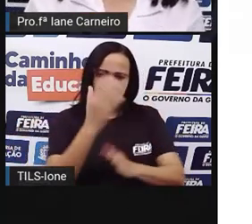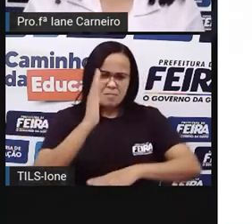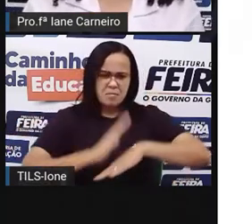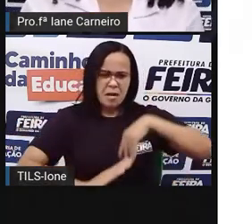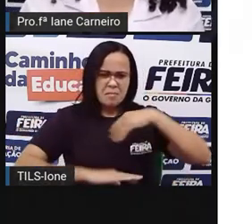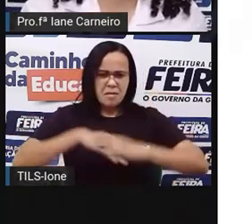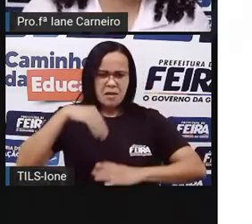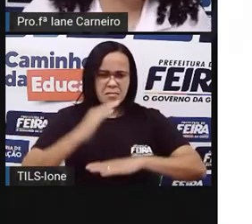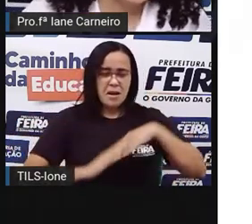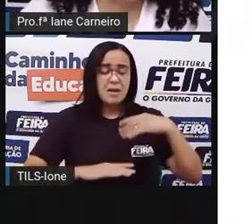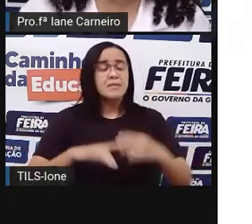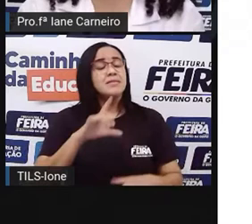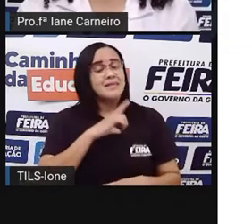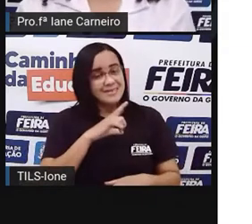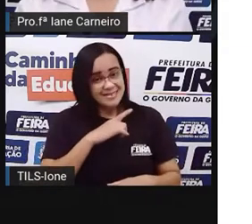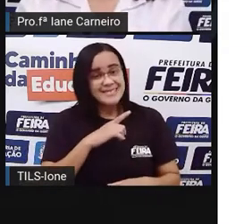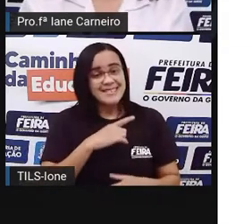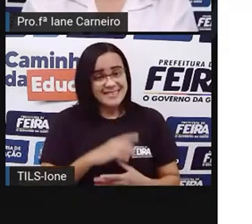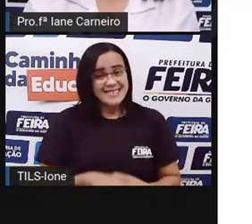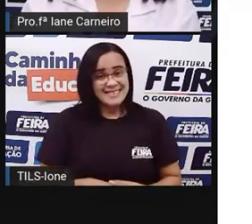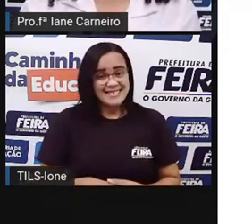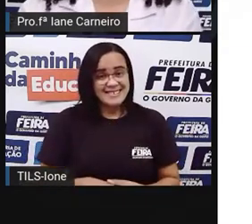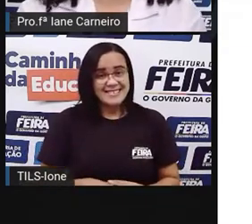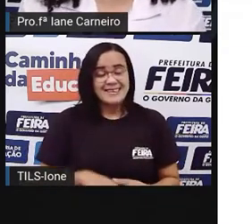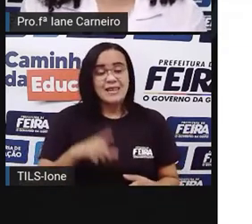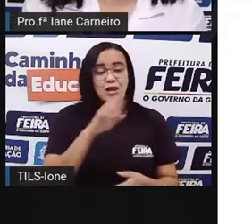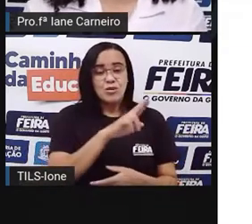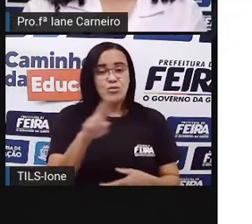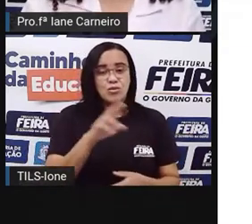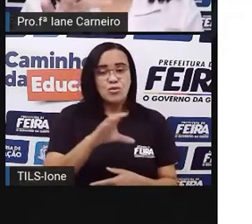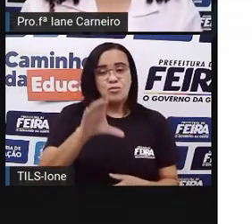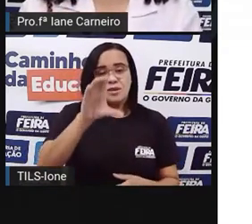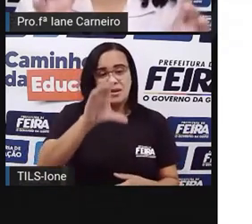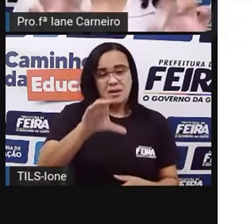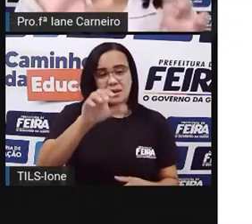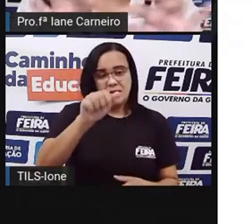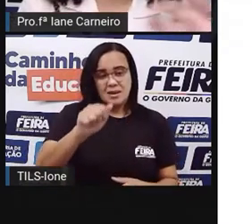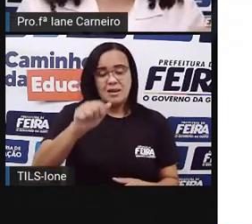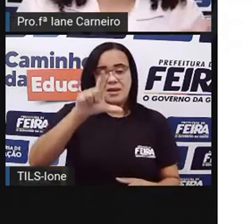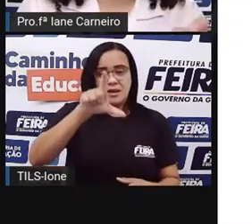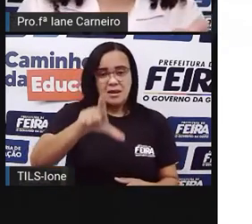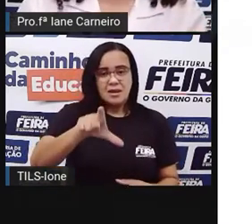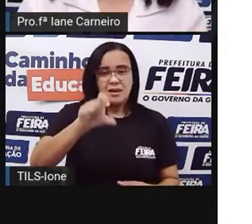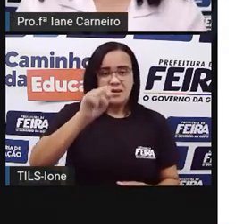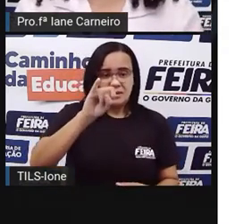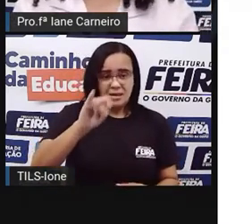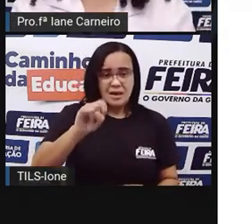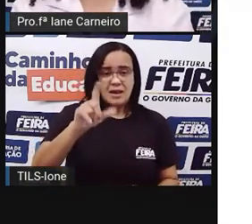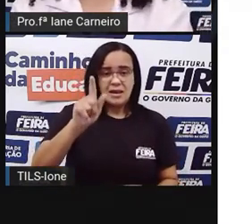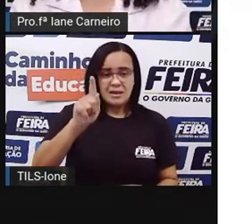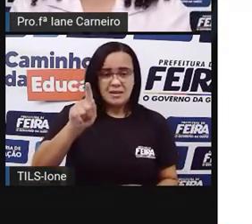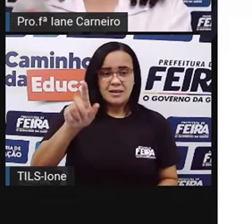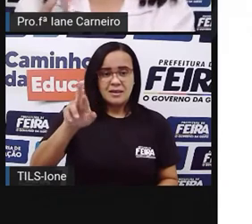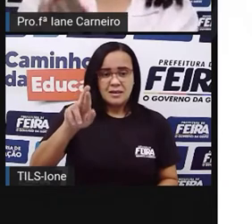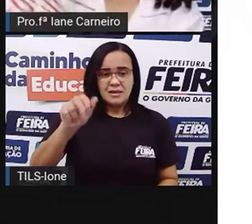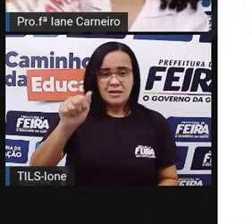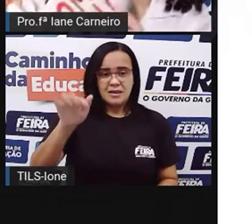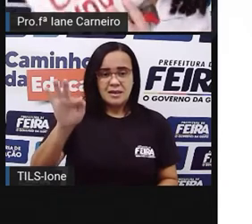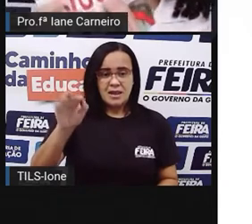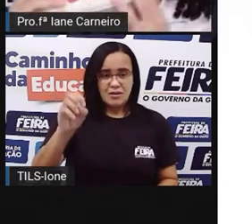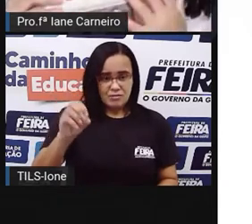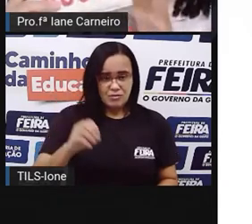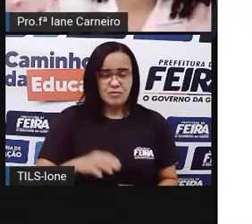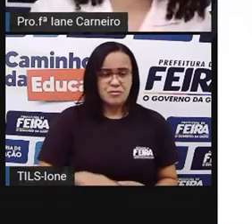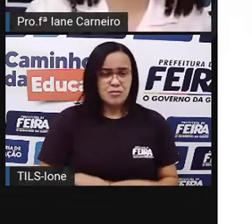recebe um convite aí para o aniversário, para o casamento, geralmente o convite vem digitado, Vem escrito assim com a letra,